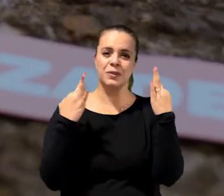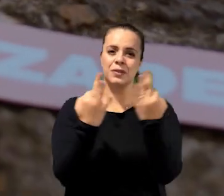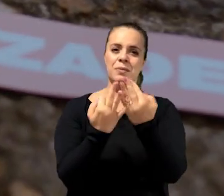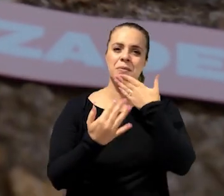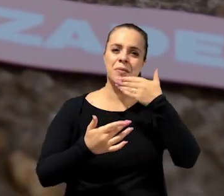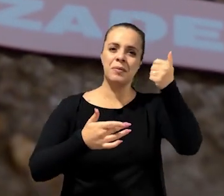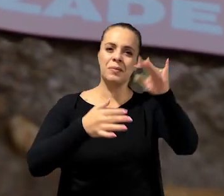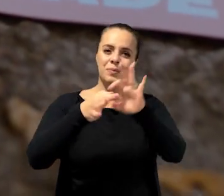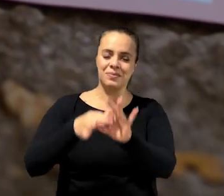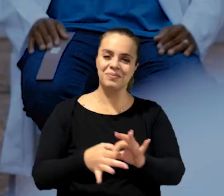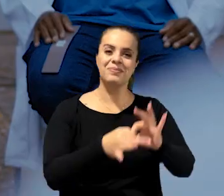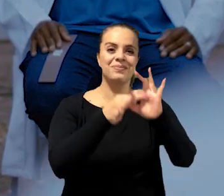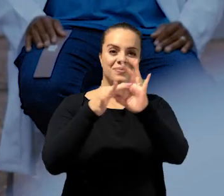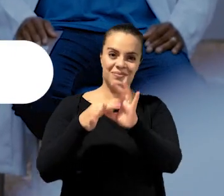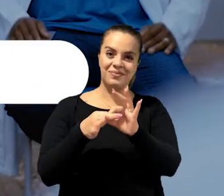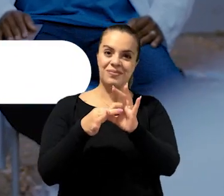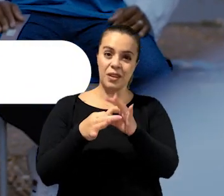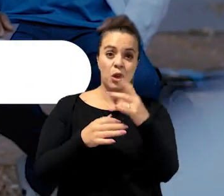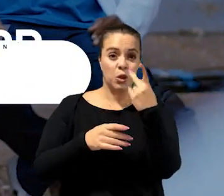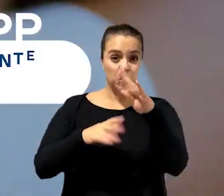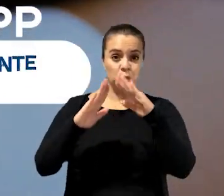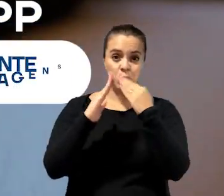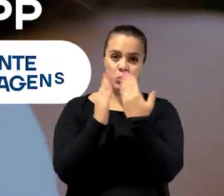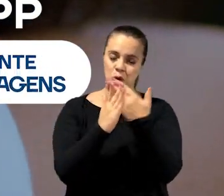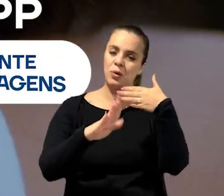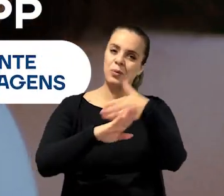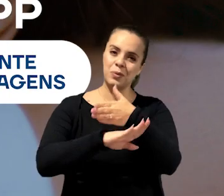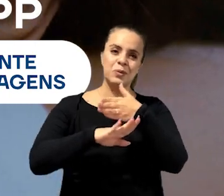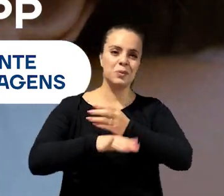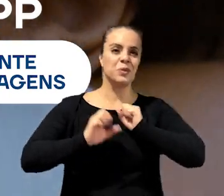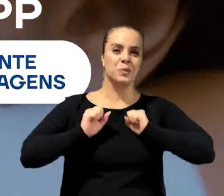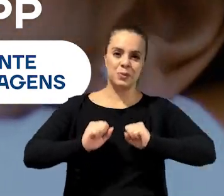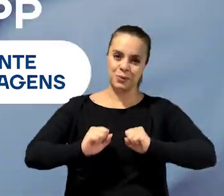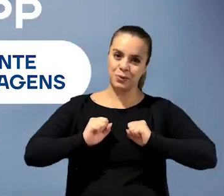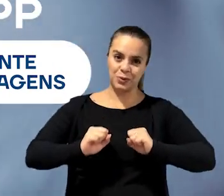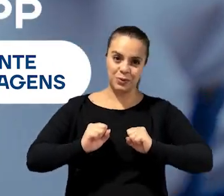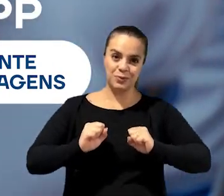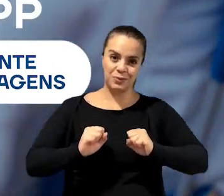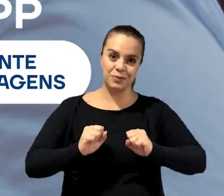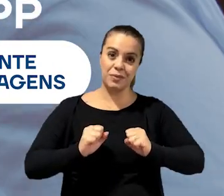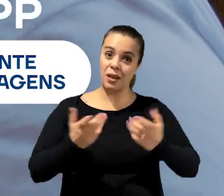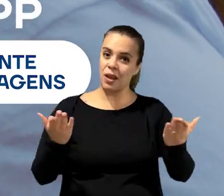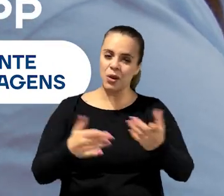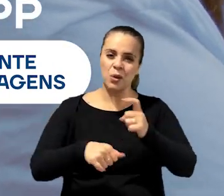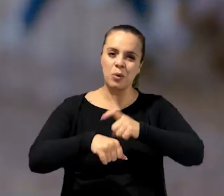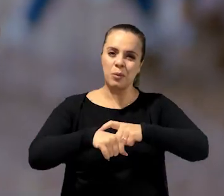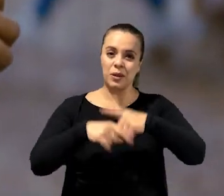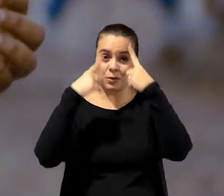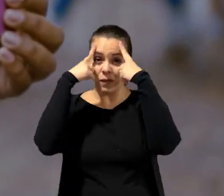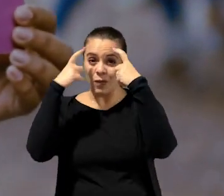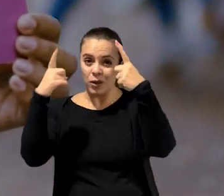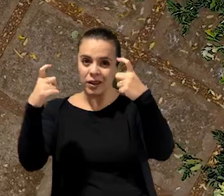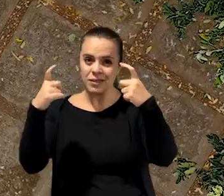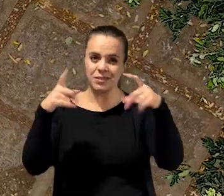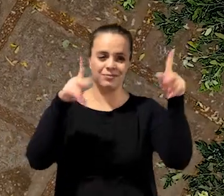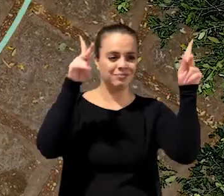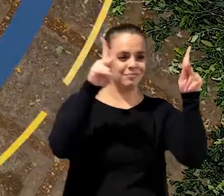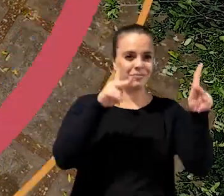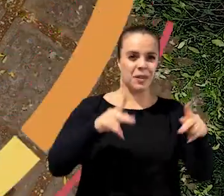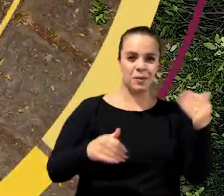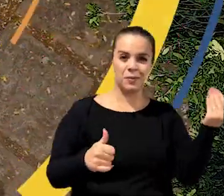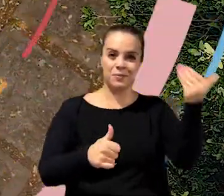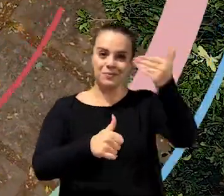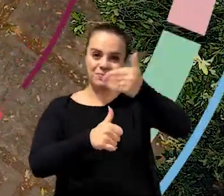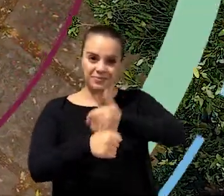professores e familiares. A sua escola também pode fazer parte. É hora do ciclo de violência dar lugar